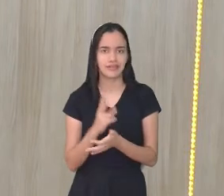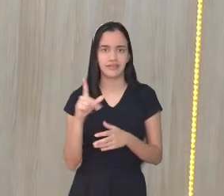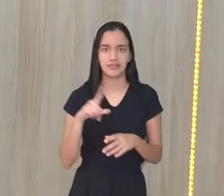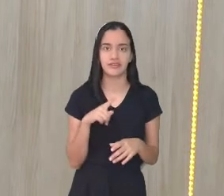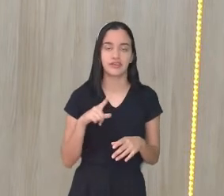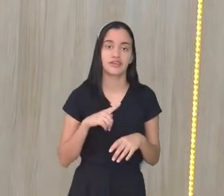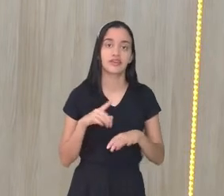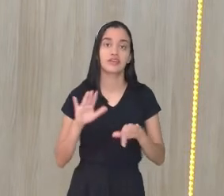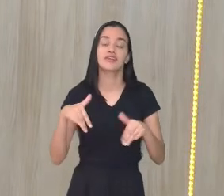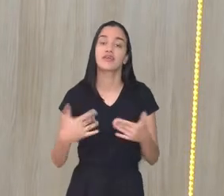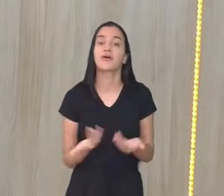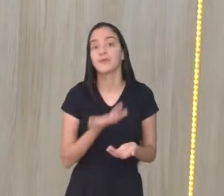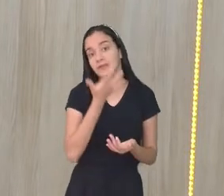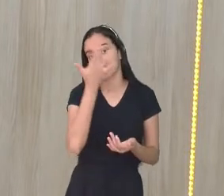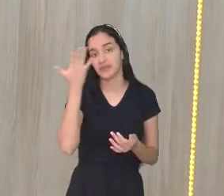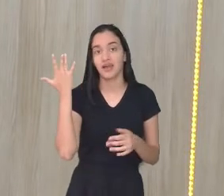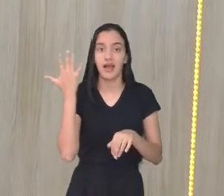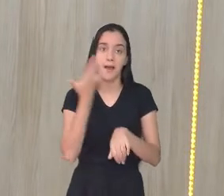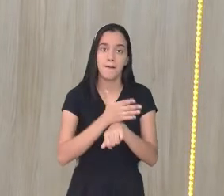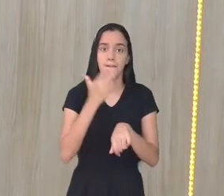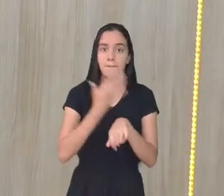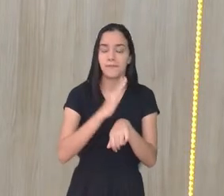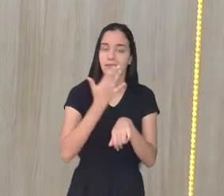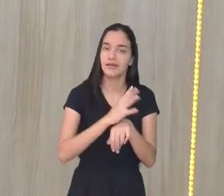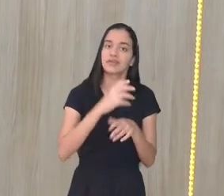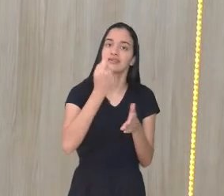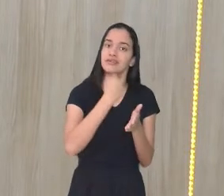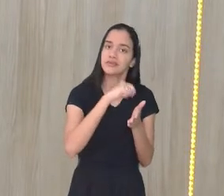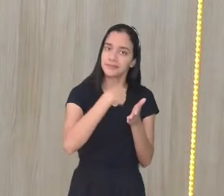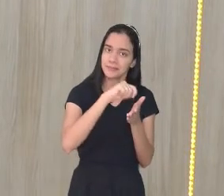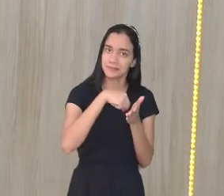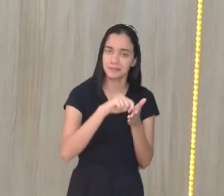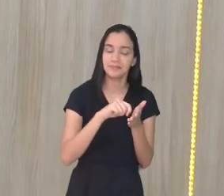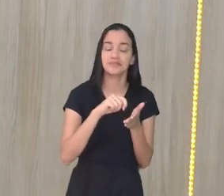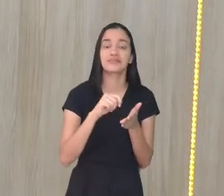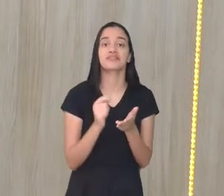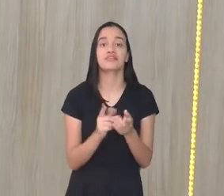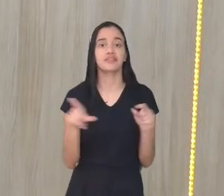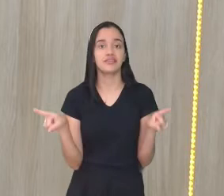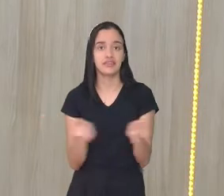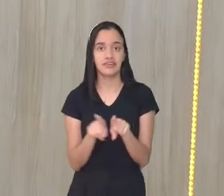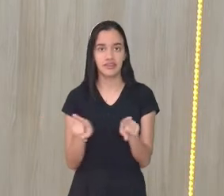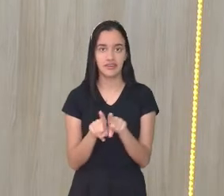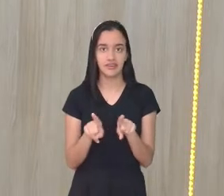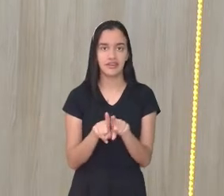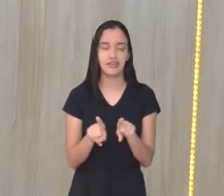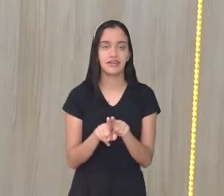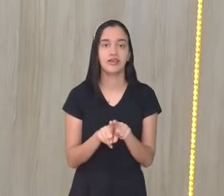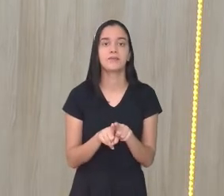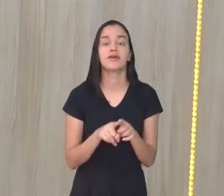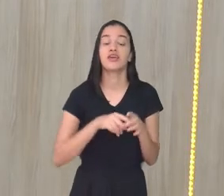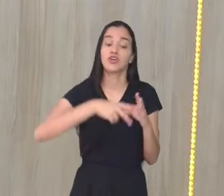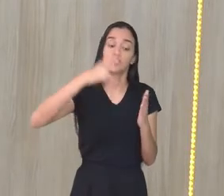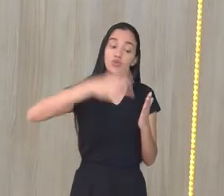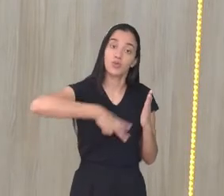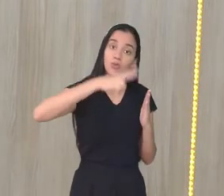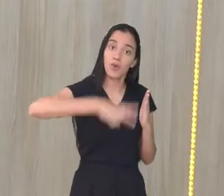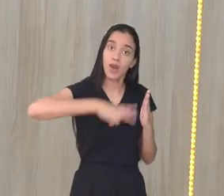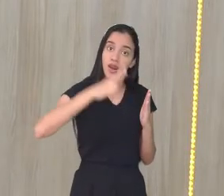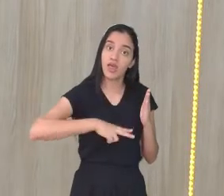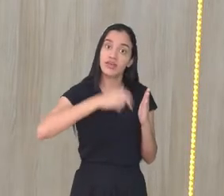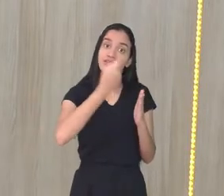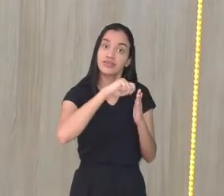Então, pessoal, a prática aí da escrita, não é, da, é, do ler e